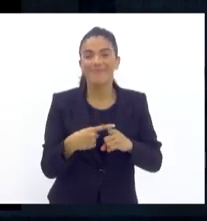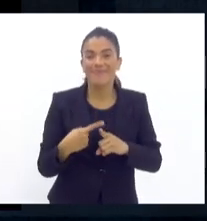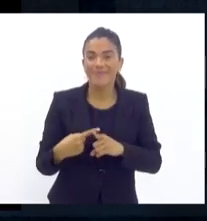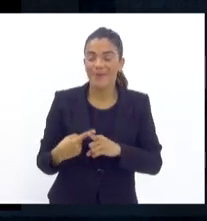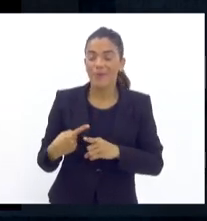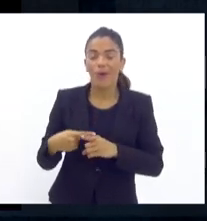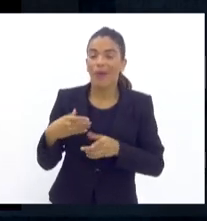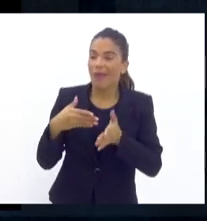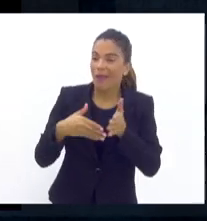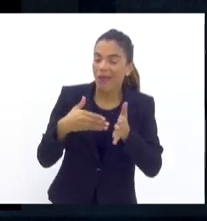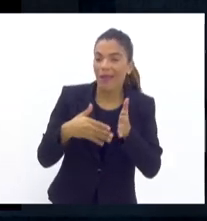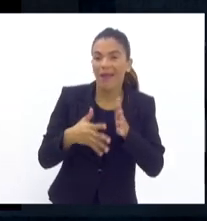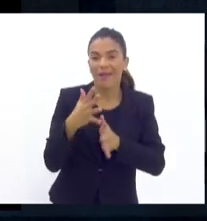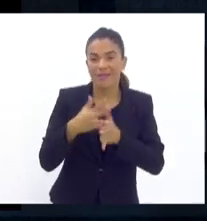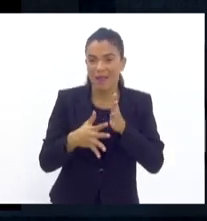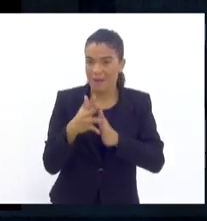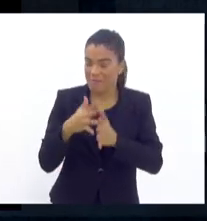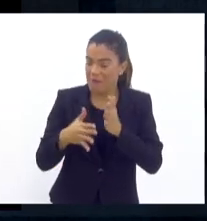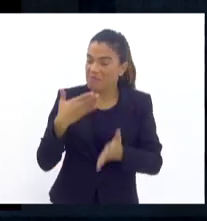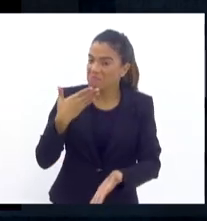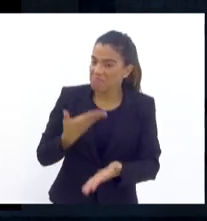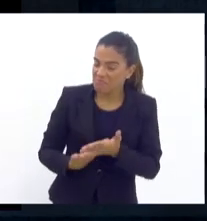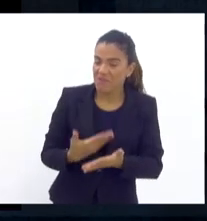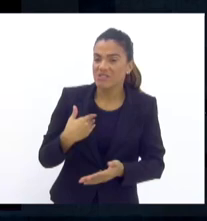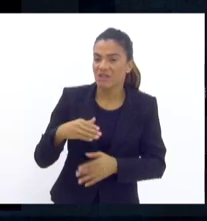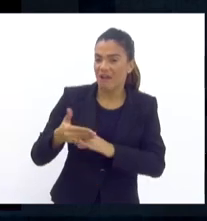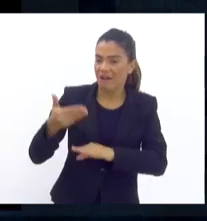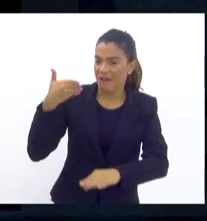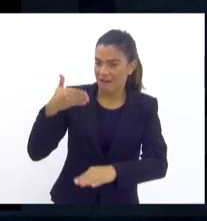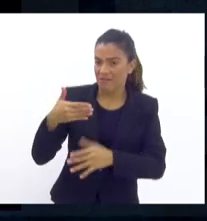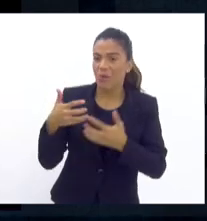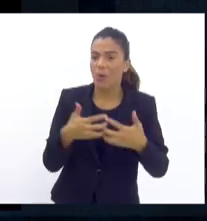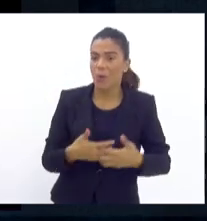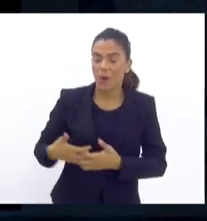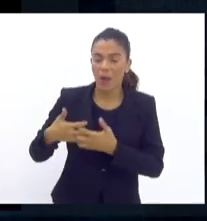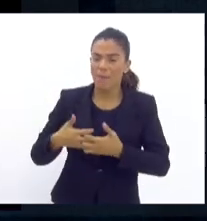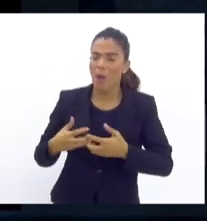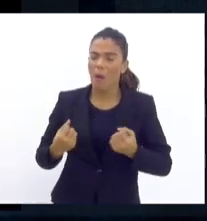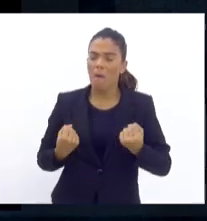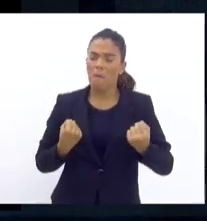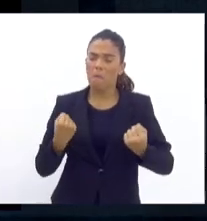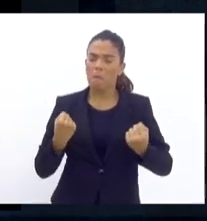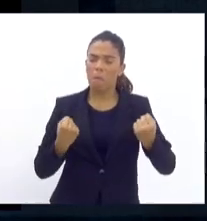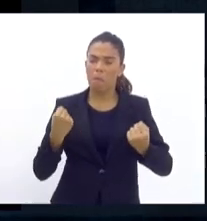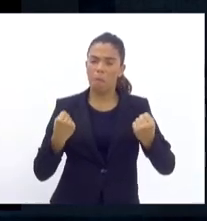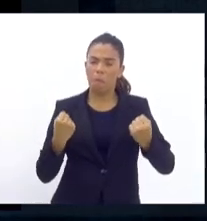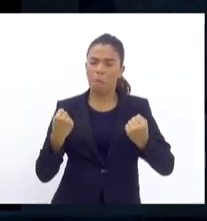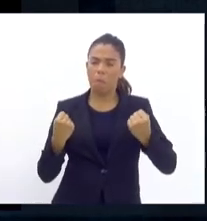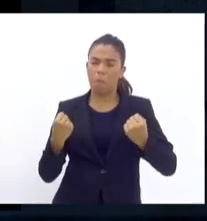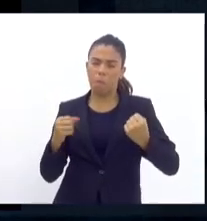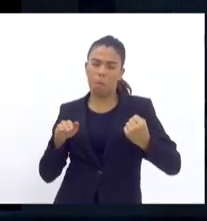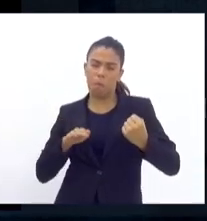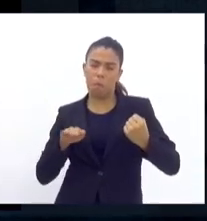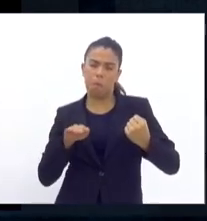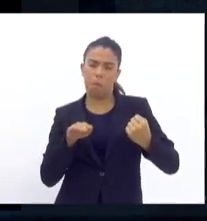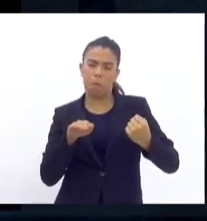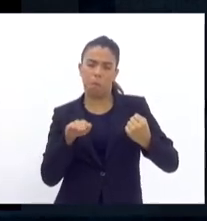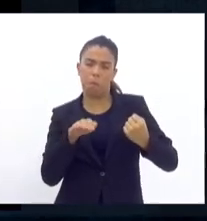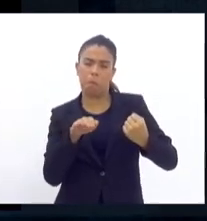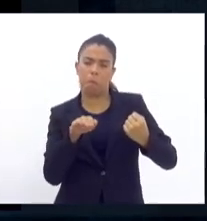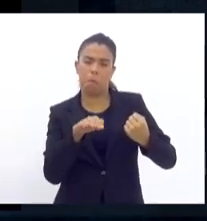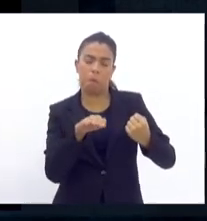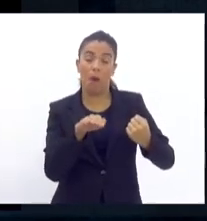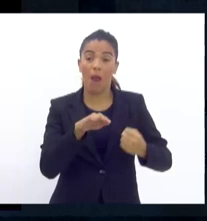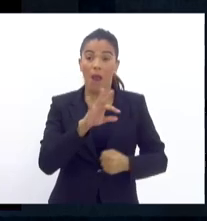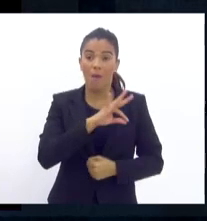impede. Pasmem, já teve fato, do caminhão vim desesperadamente para entrar, e de que o